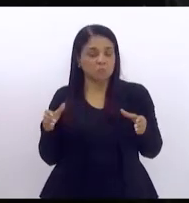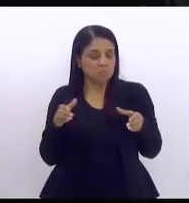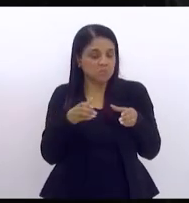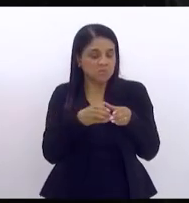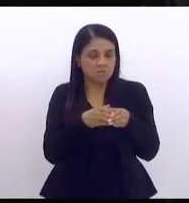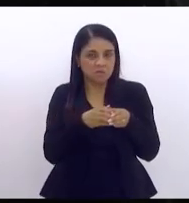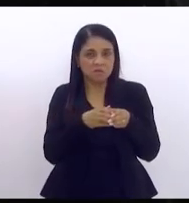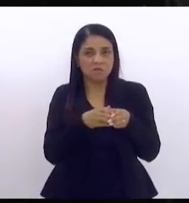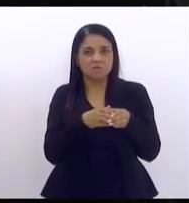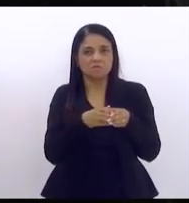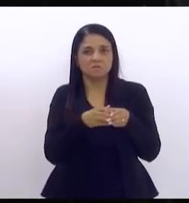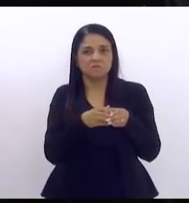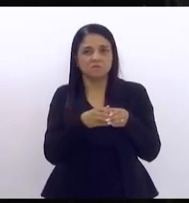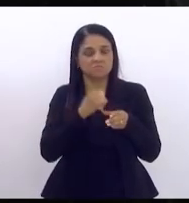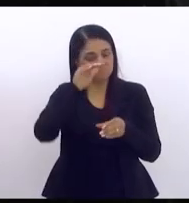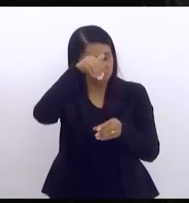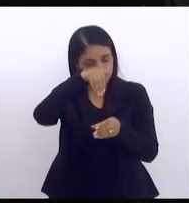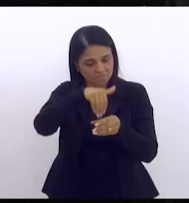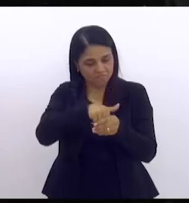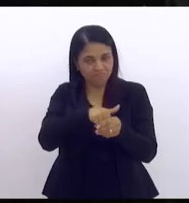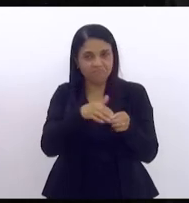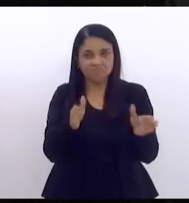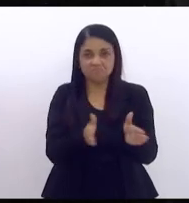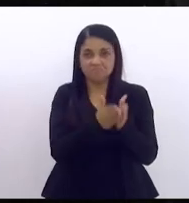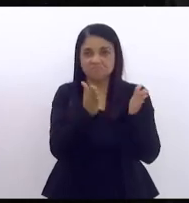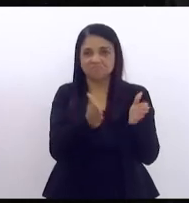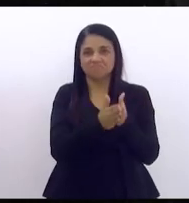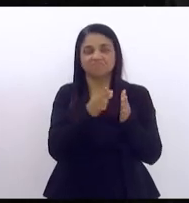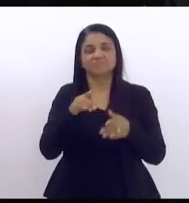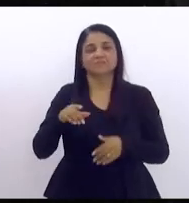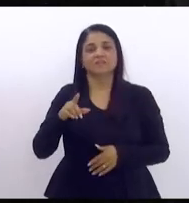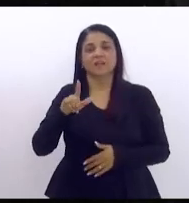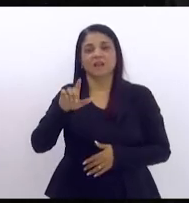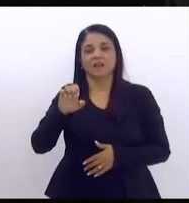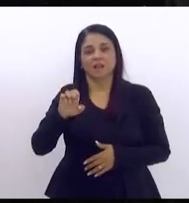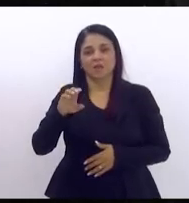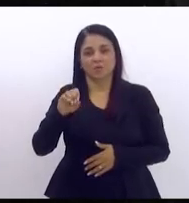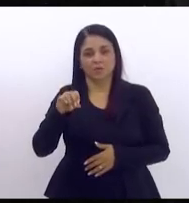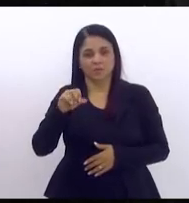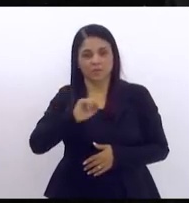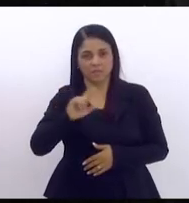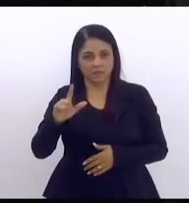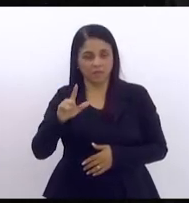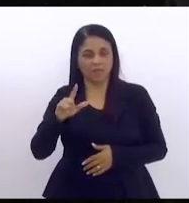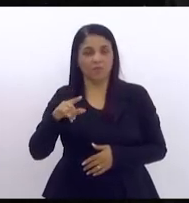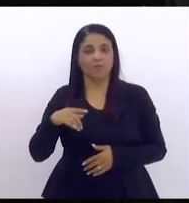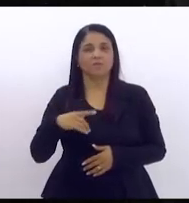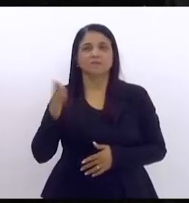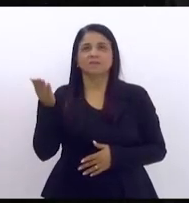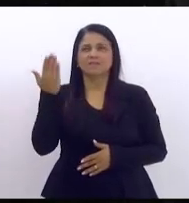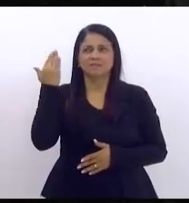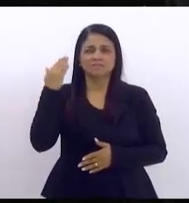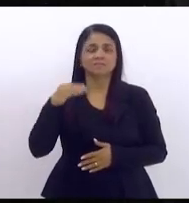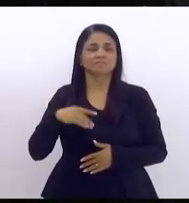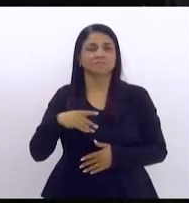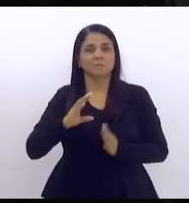que elegeram Leonel de Moura Ambezola e o nosso PDT da época